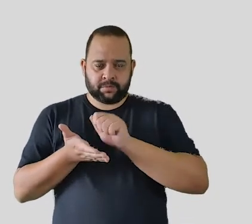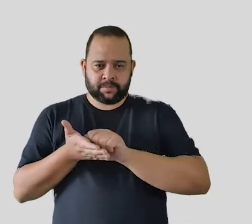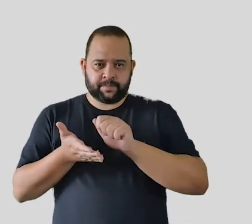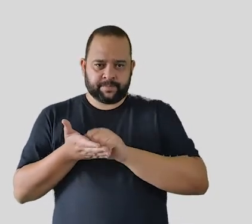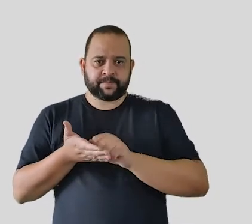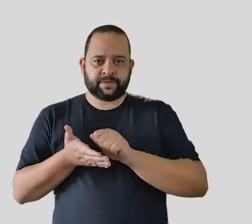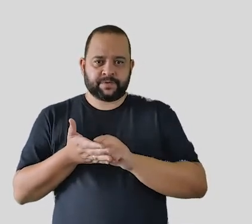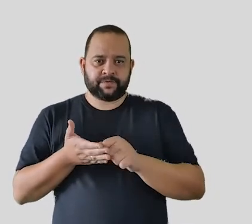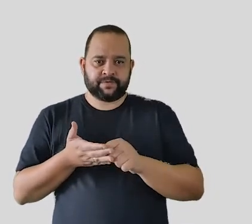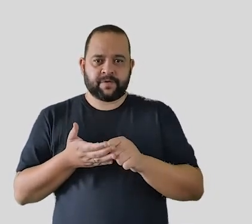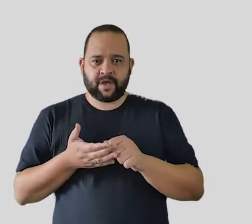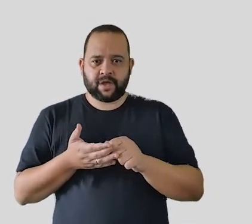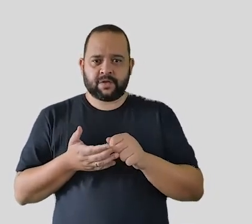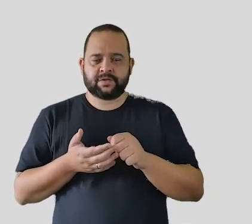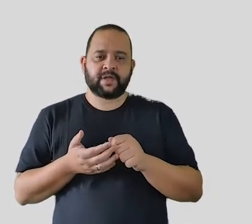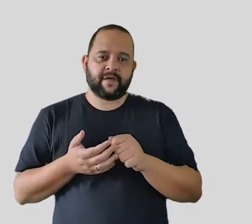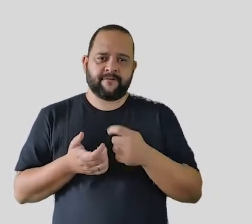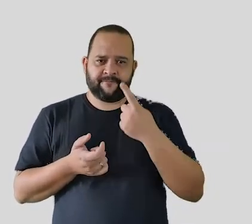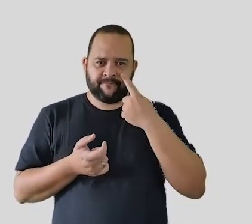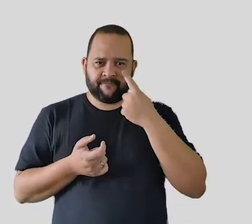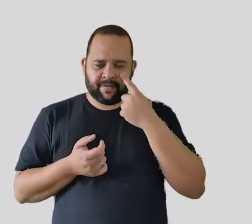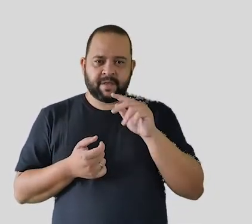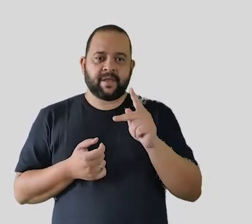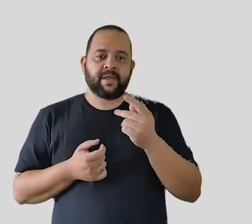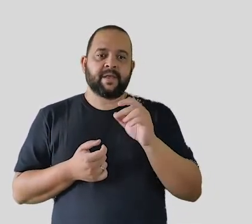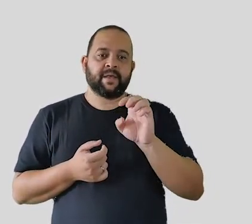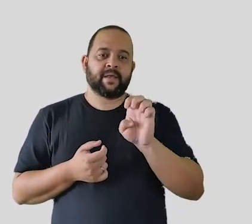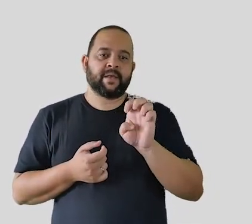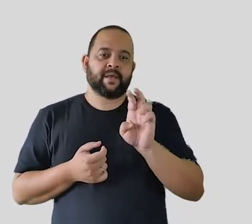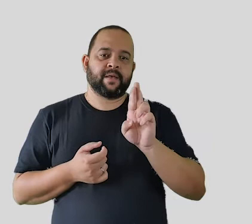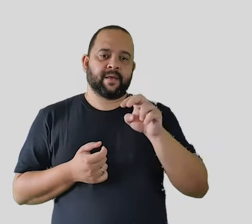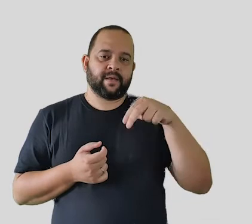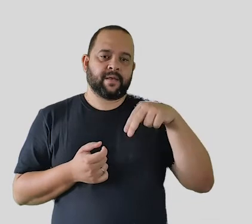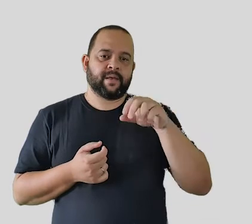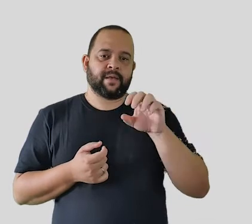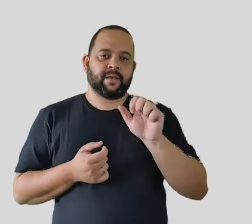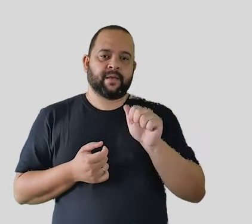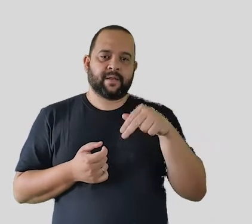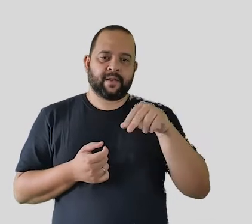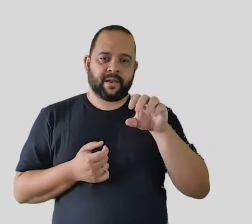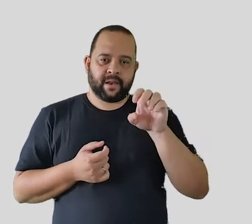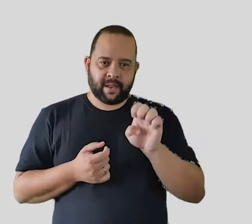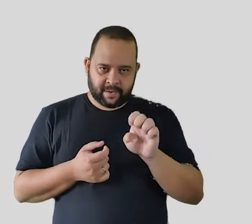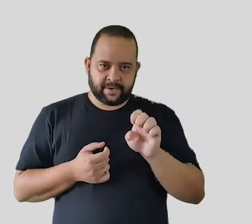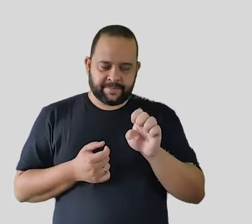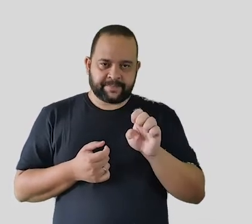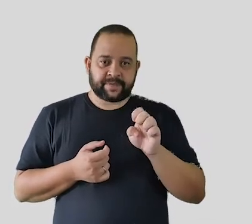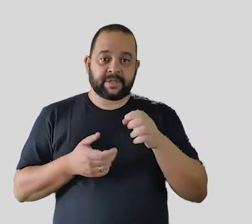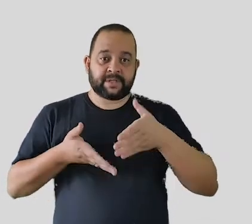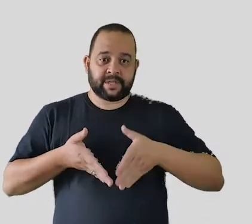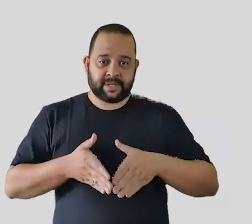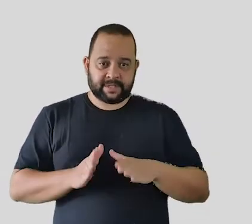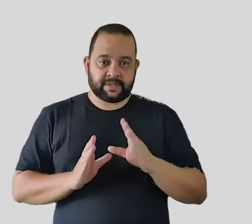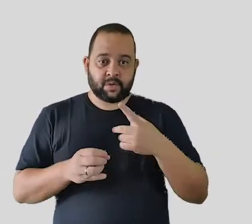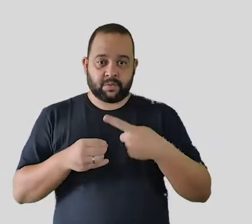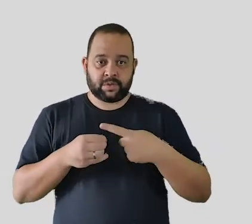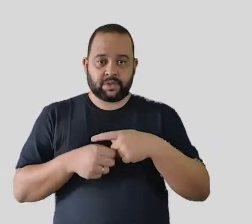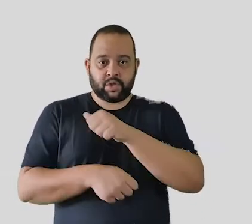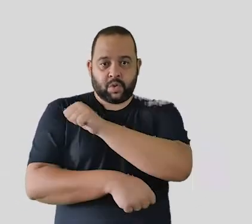é Hernani Aguiar. Hernani Aguiar nasceu em Petrópolis em 30 de agosto de 1950.